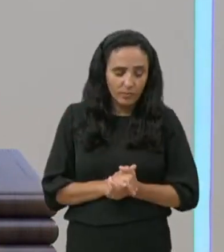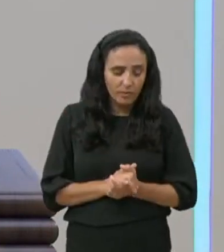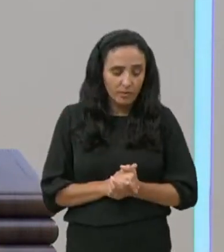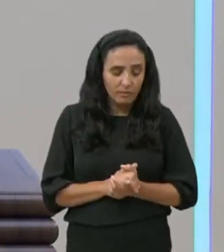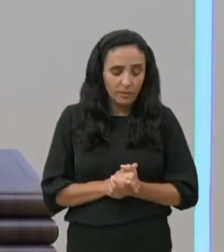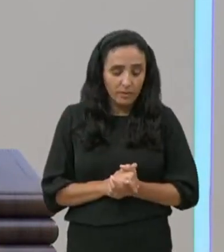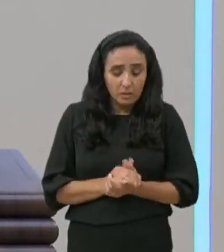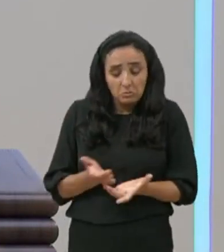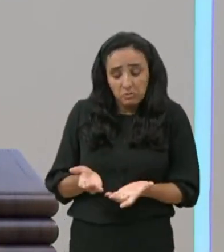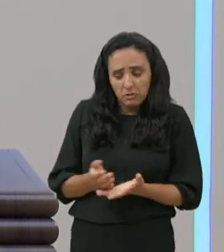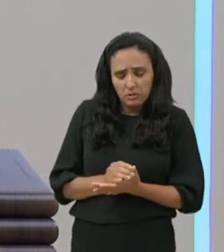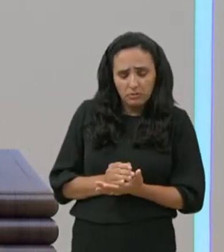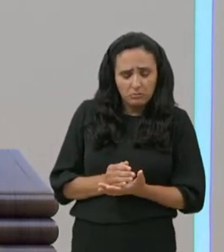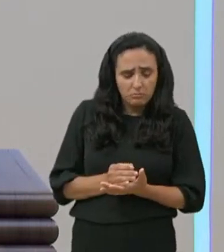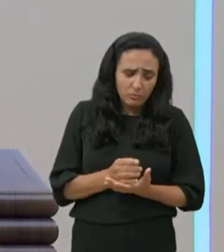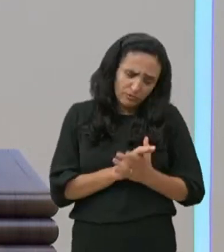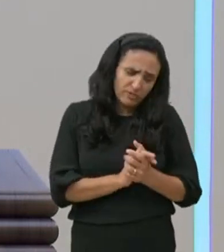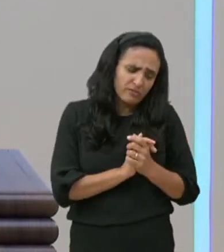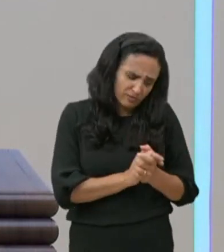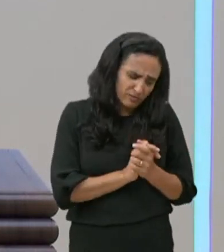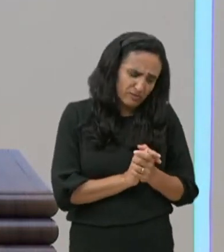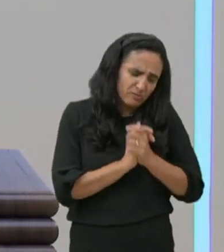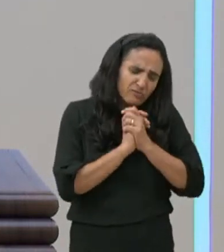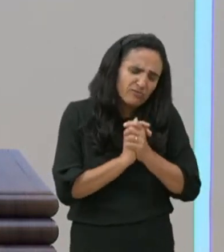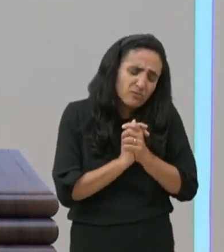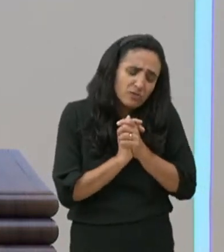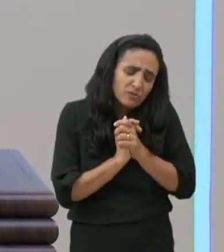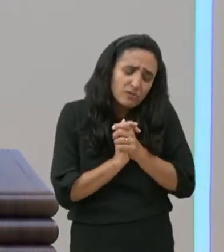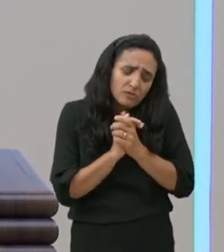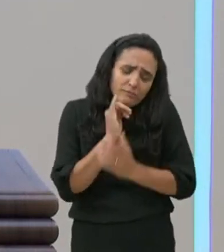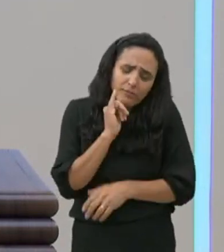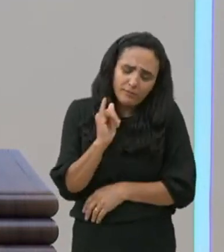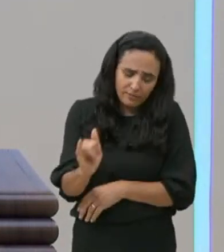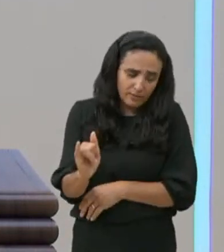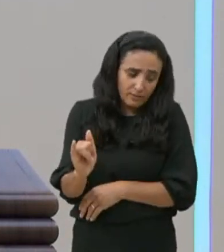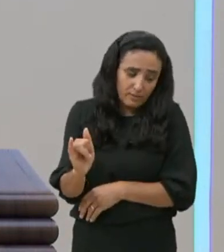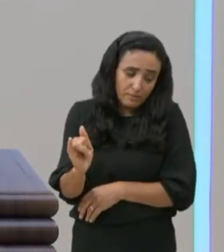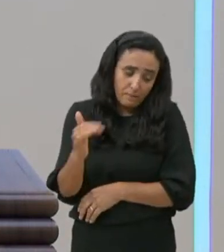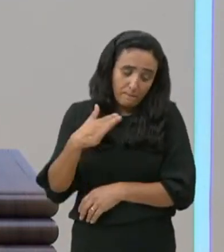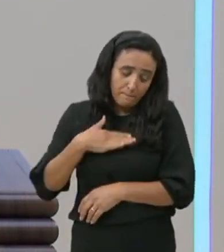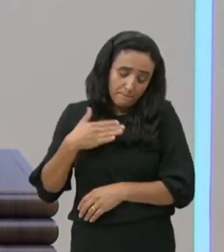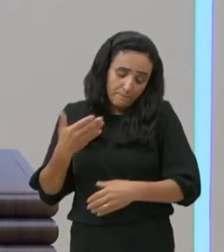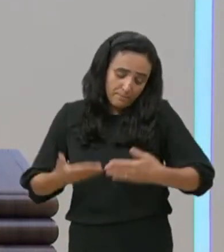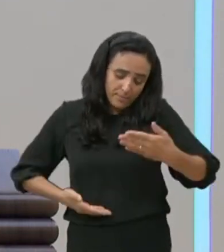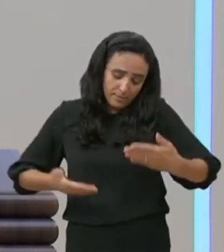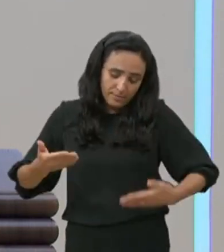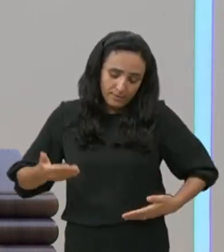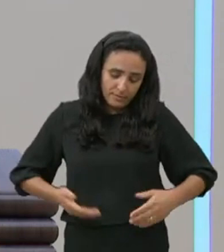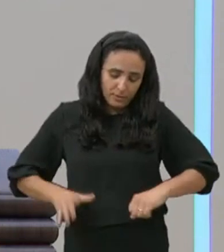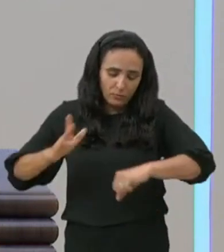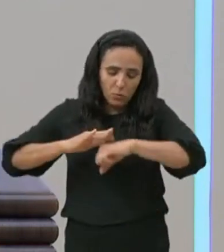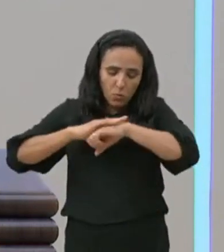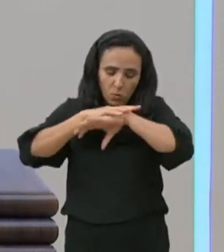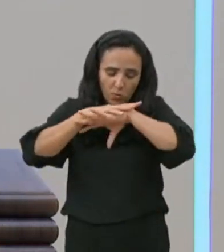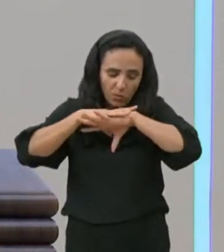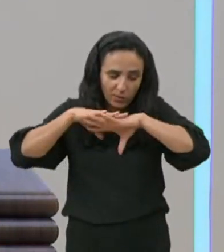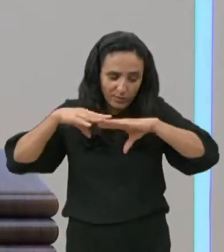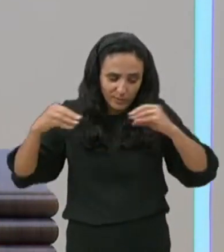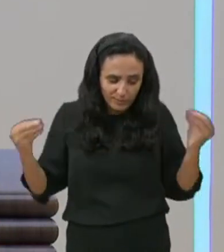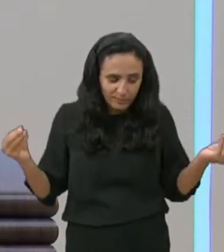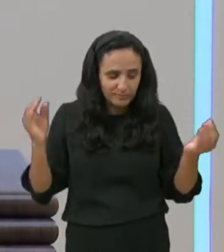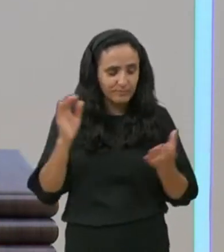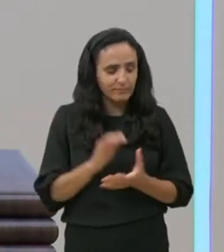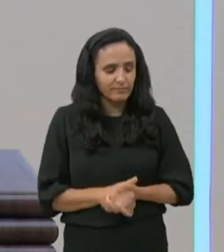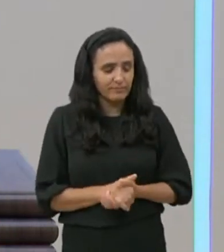somente uma palavra e o meu criado sarará. Pois